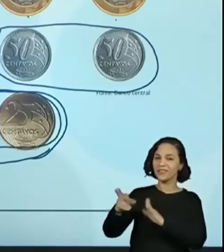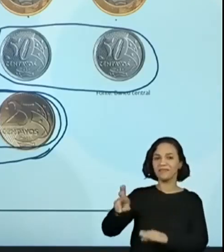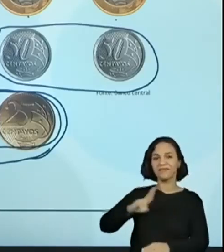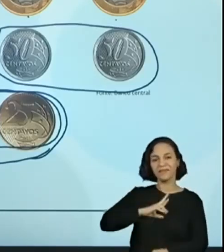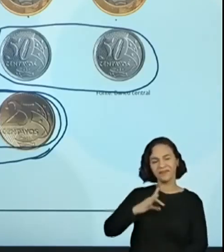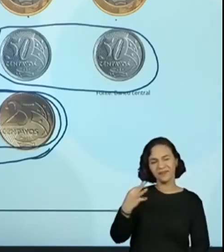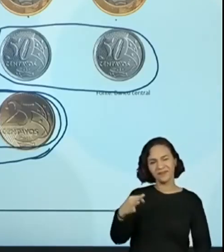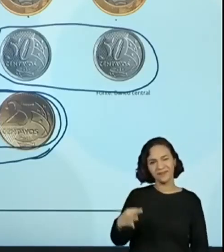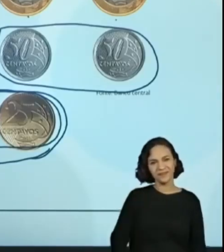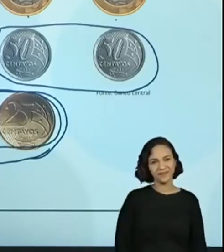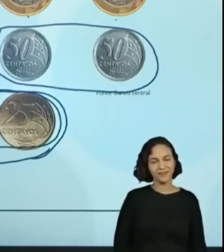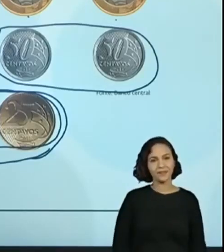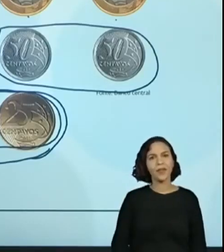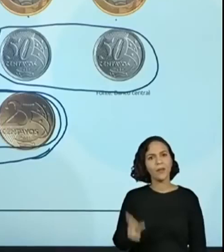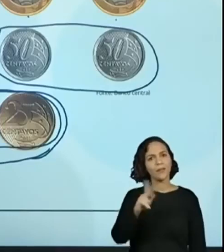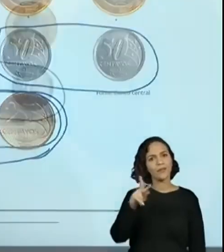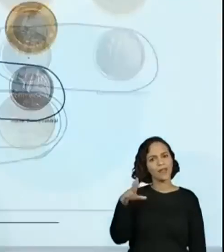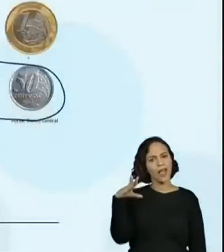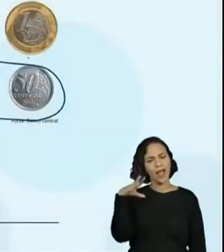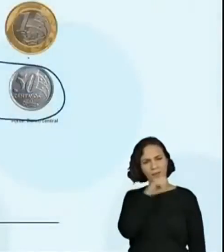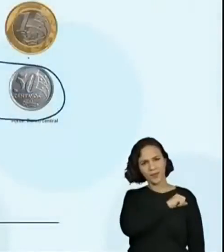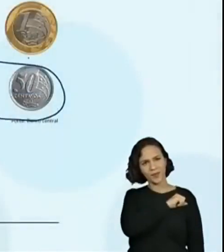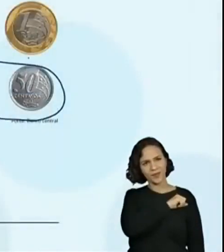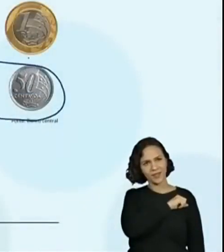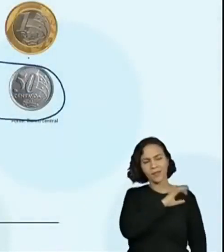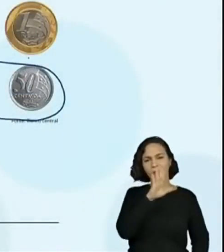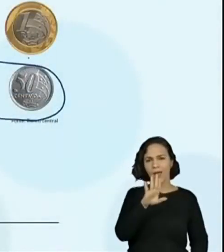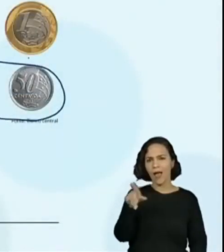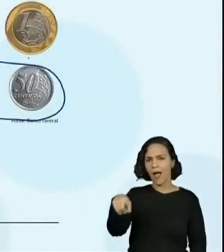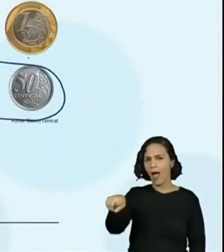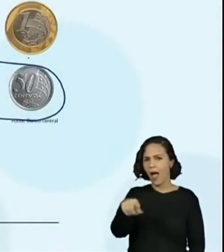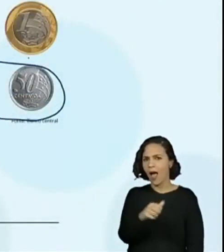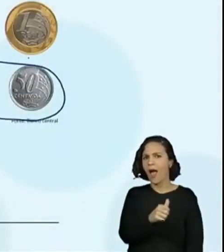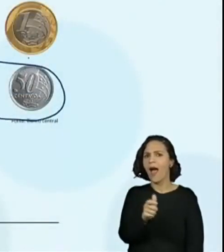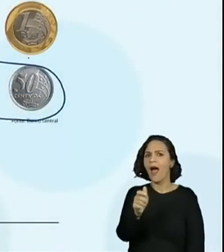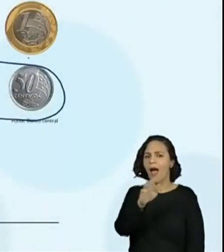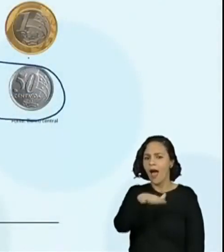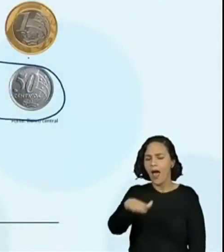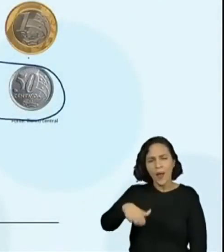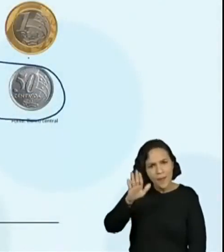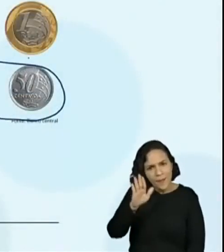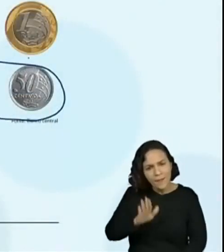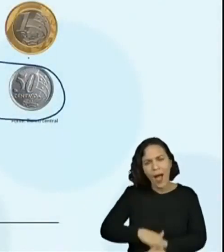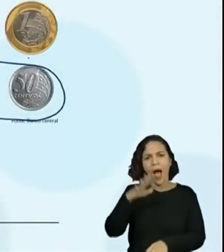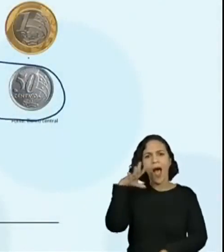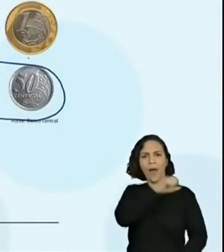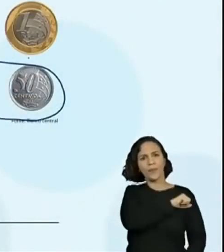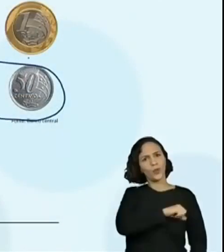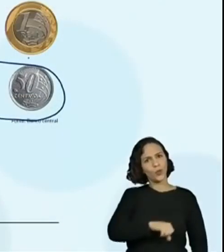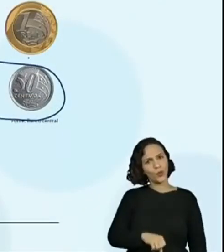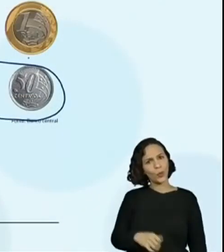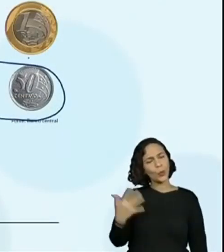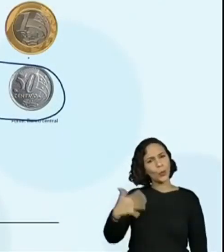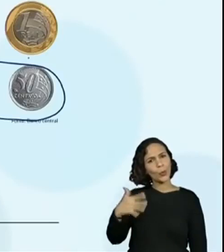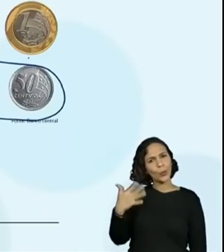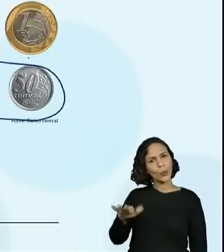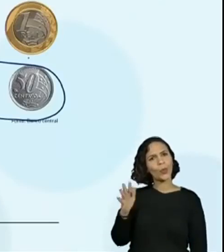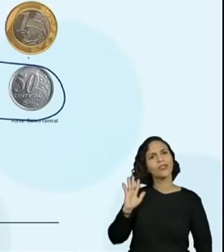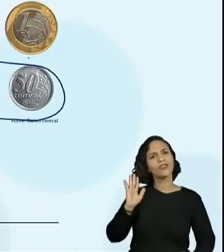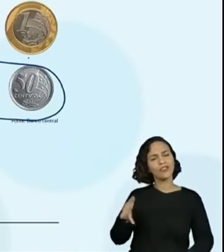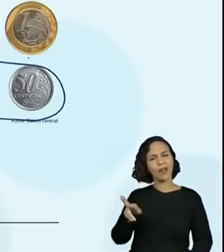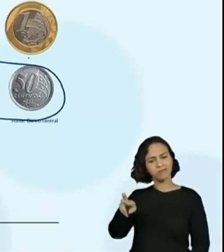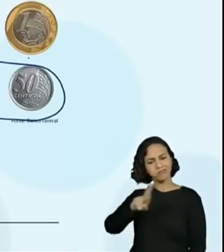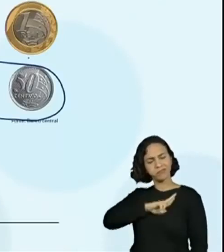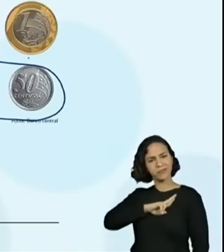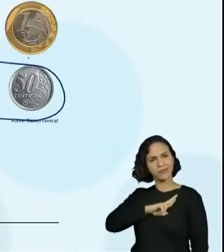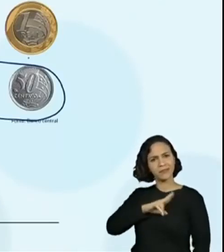As professoras são rápidas, mas eu acho que os alunos são mais, né? Ah, com certeza, eles conseguiram observar que